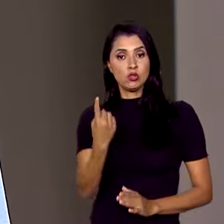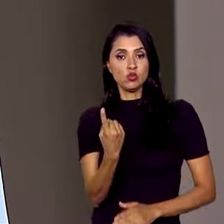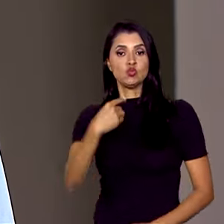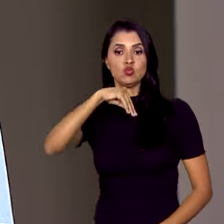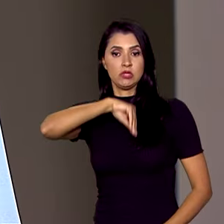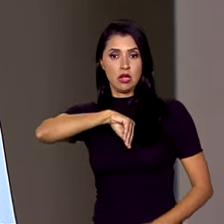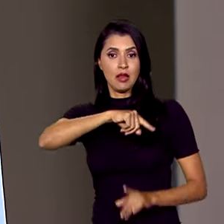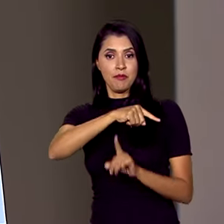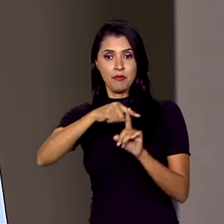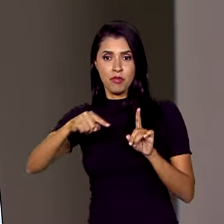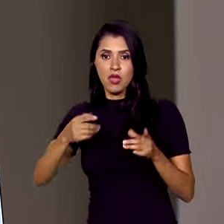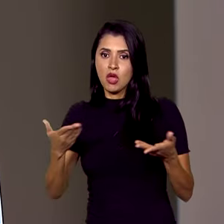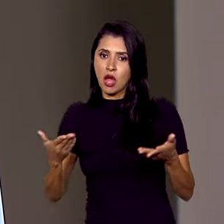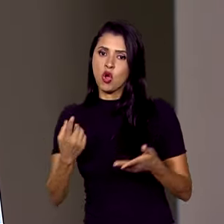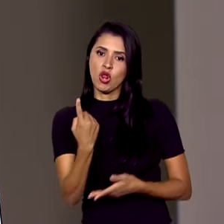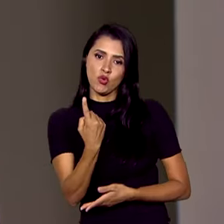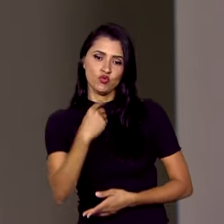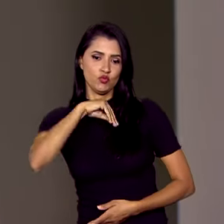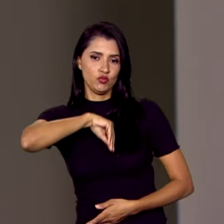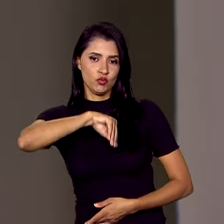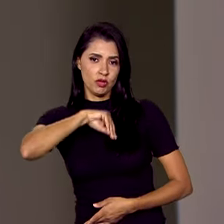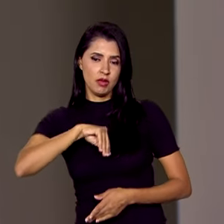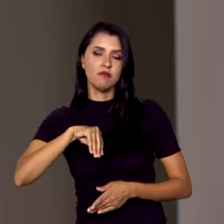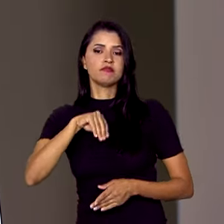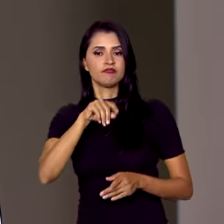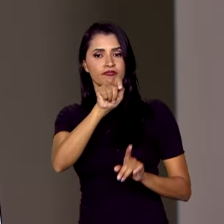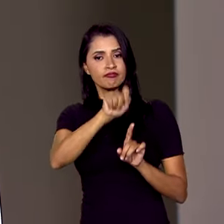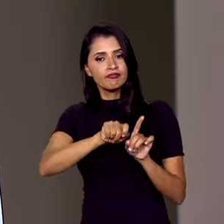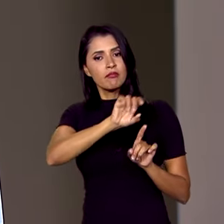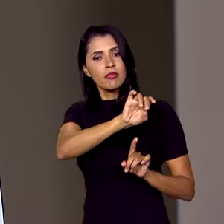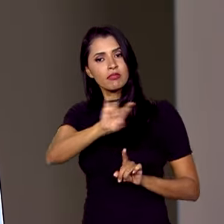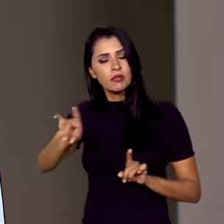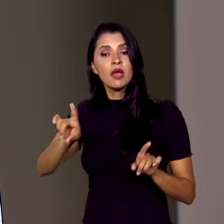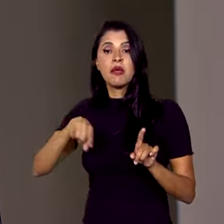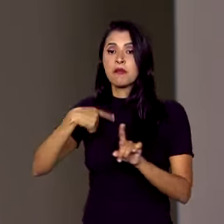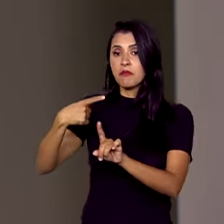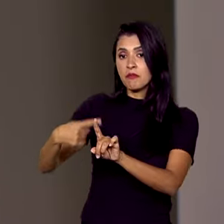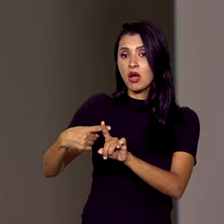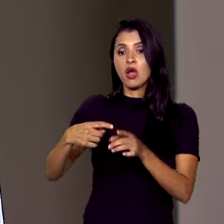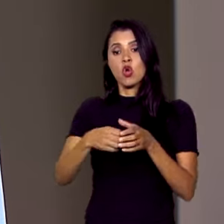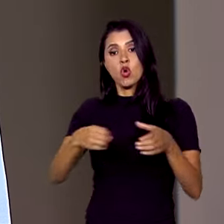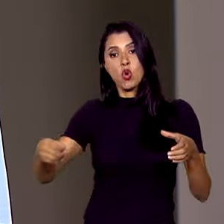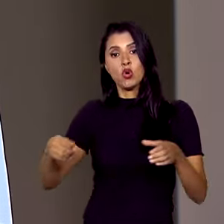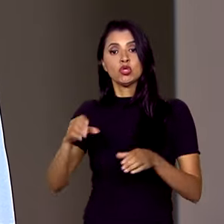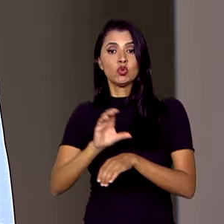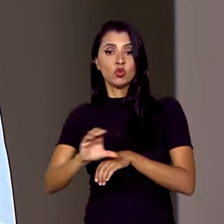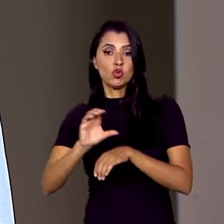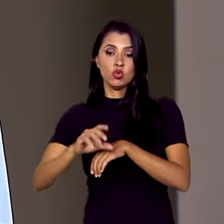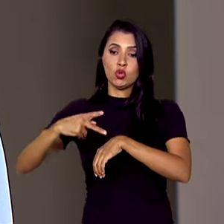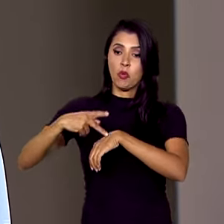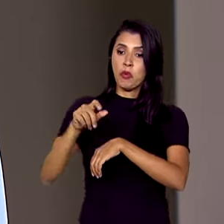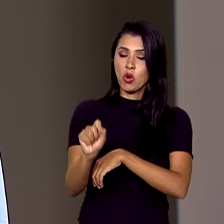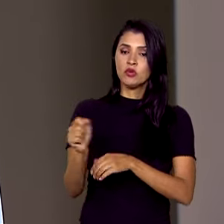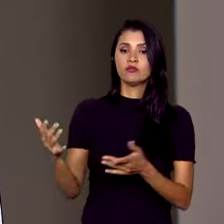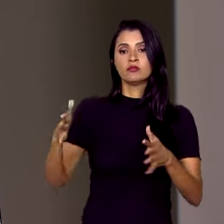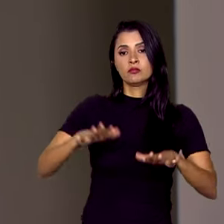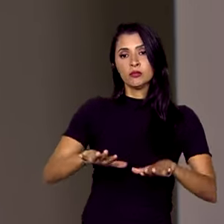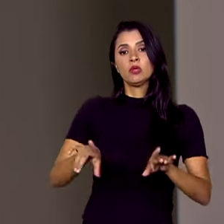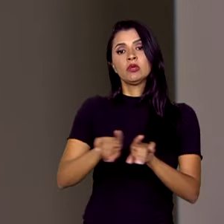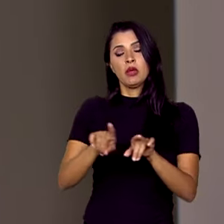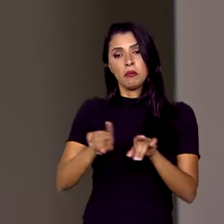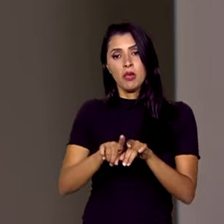mínimo e meio e agora vai ser de um salário mínimo por mês, além de cotas para cursos de pós-graduação e a inclusão de